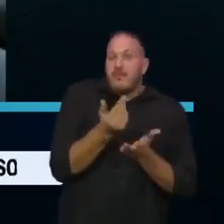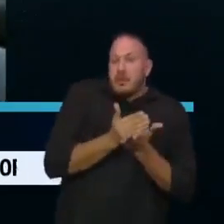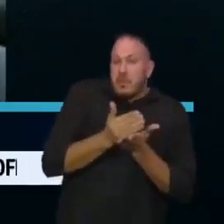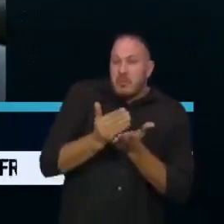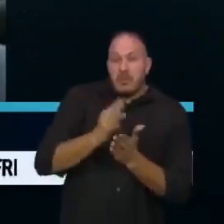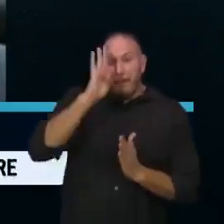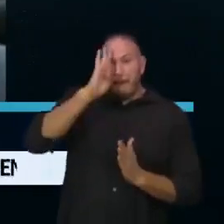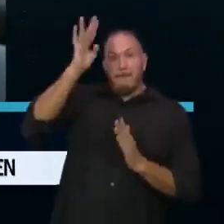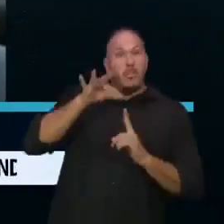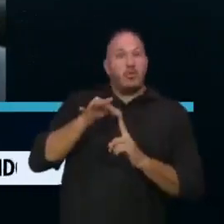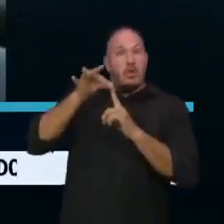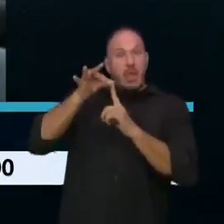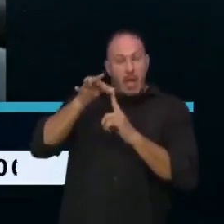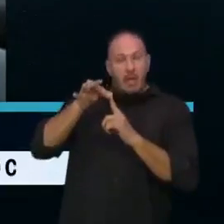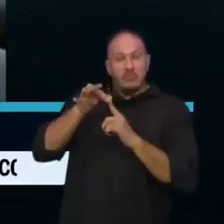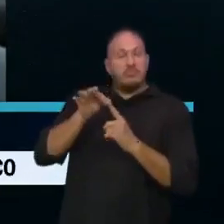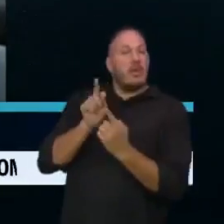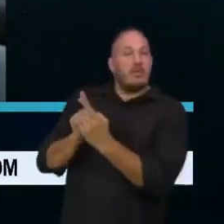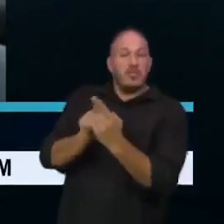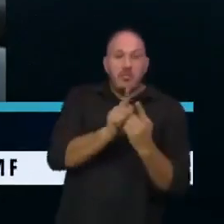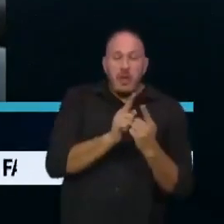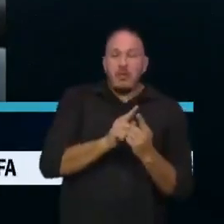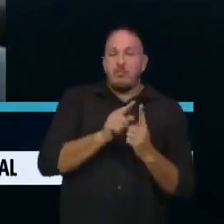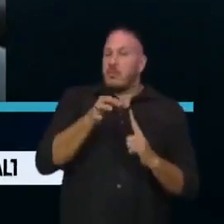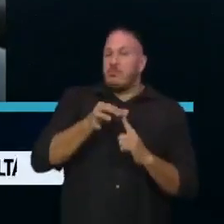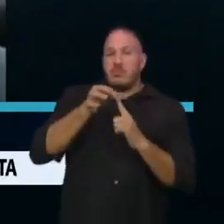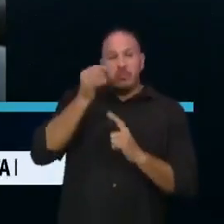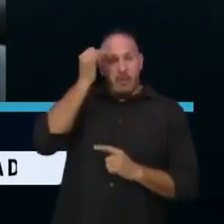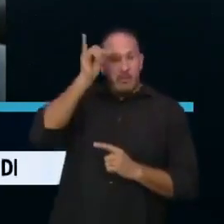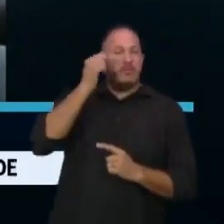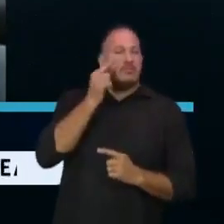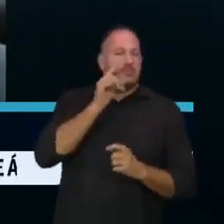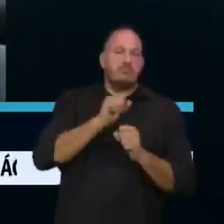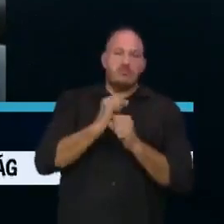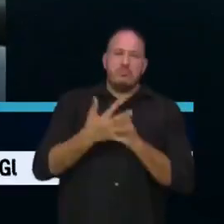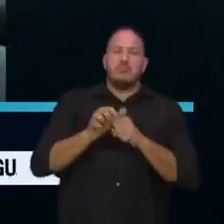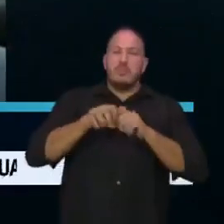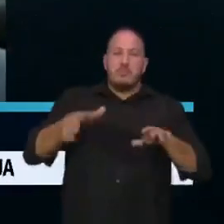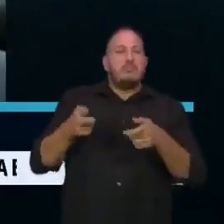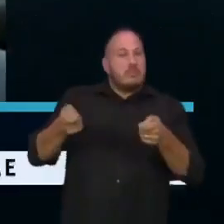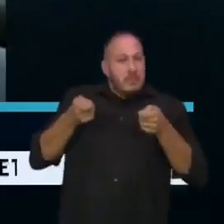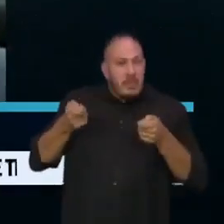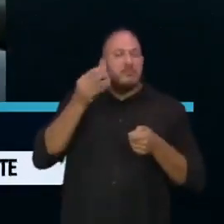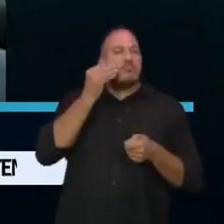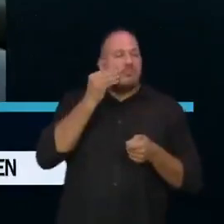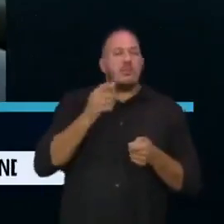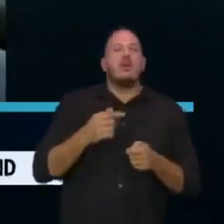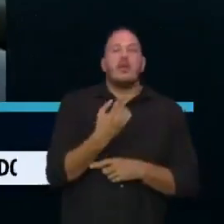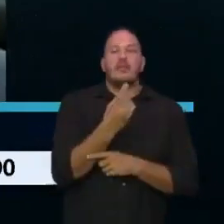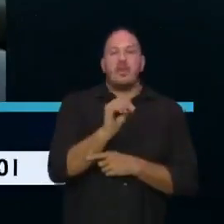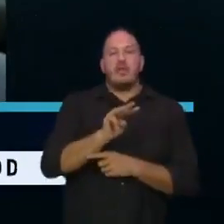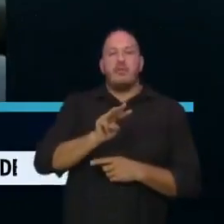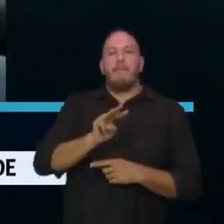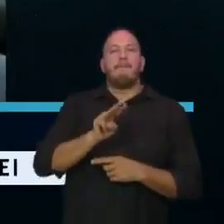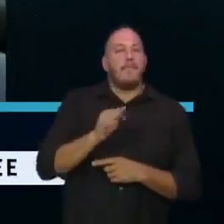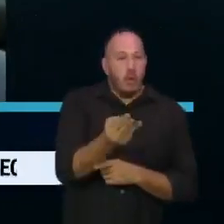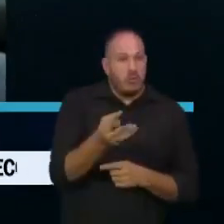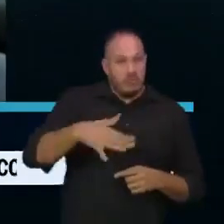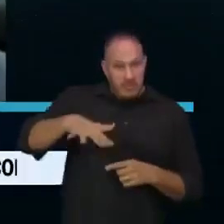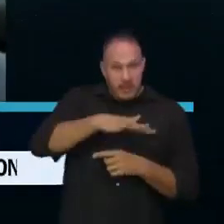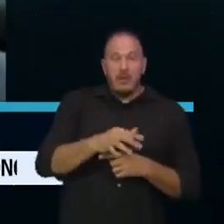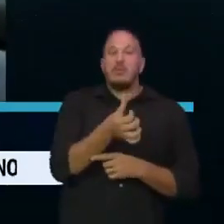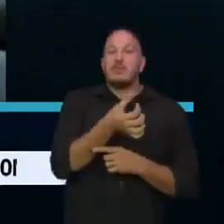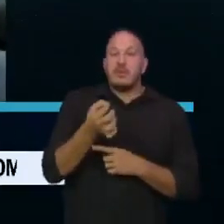de atendimento e priorizou, de fato, o combate e enfrentamento à Covid. Alocou dos 10 bilhões e 600 que tinha,